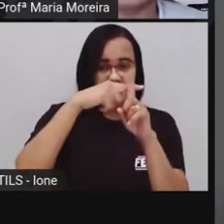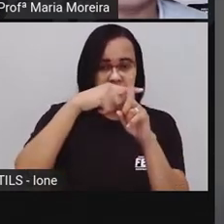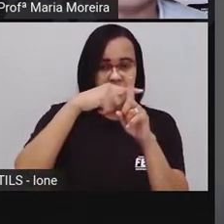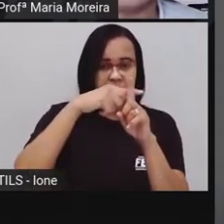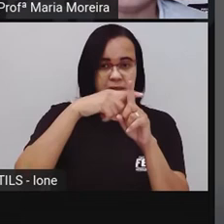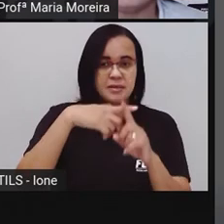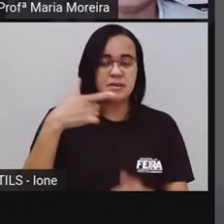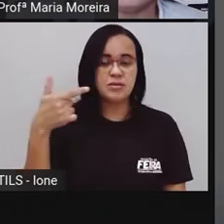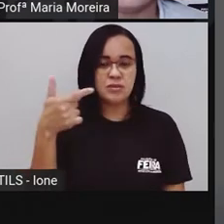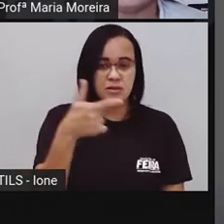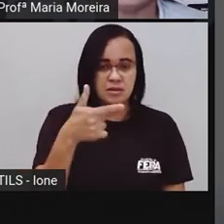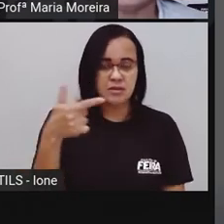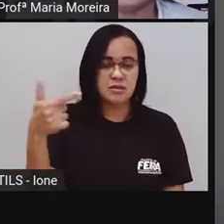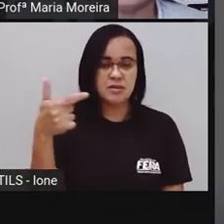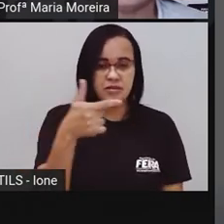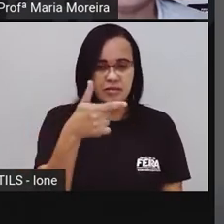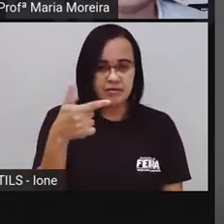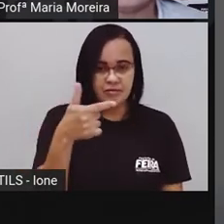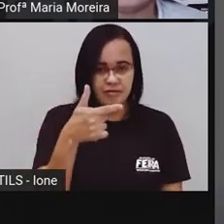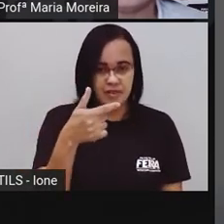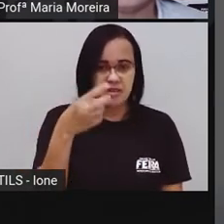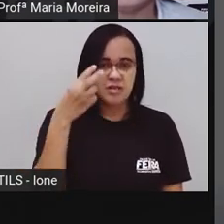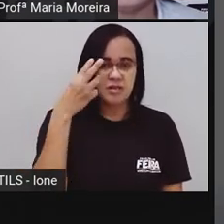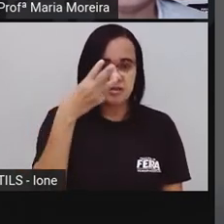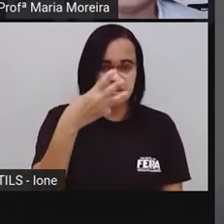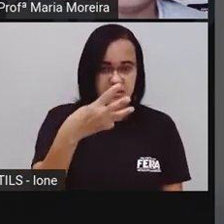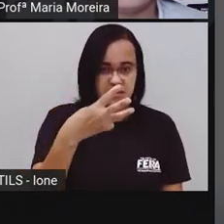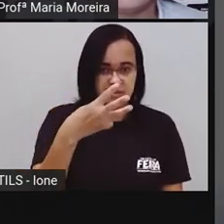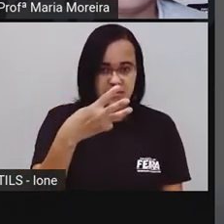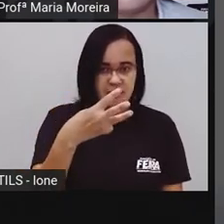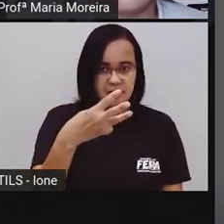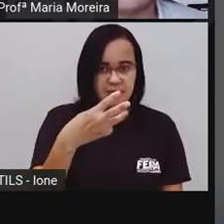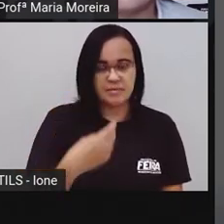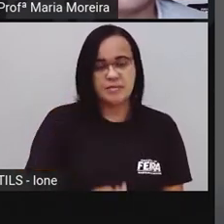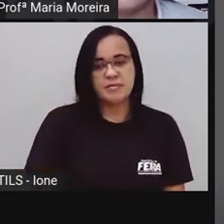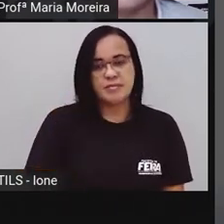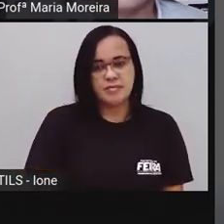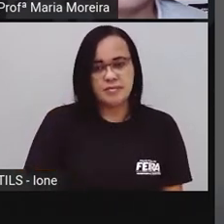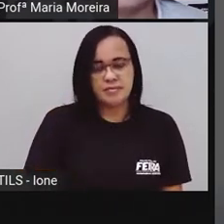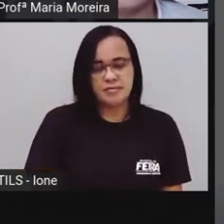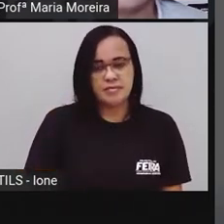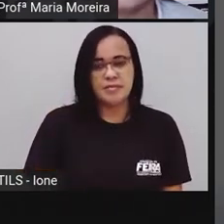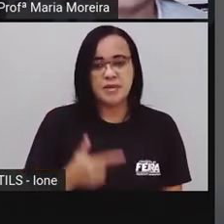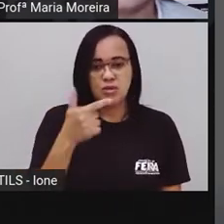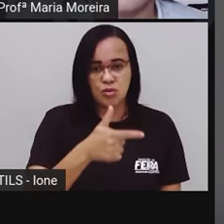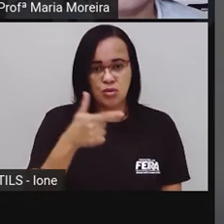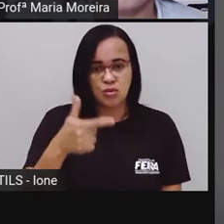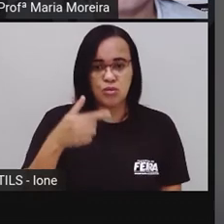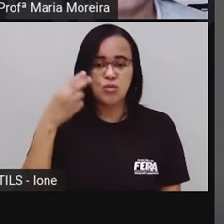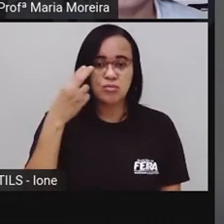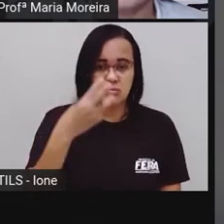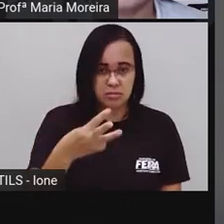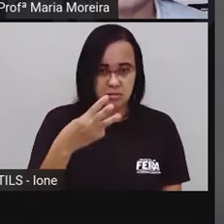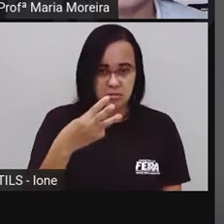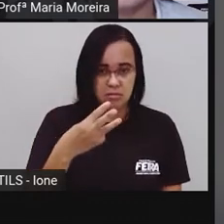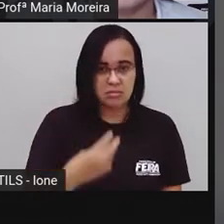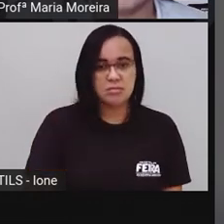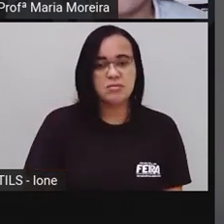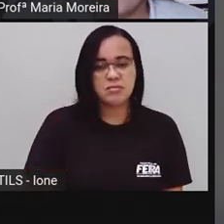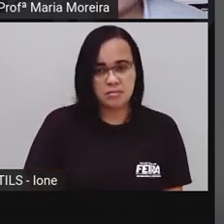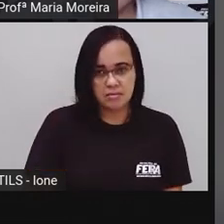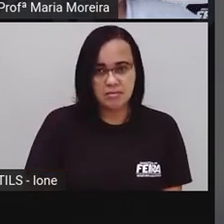mais 223. Isso aqui é igual ao quê?